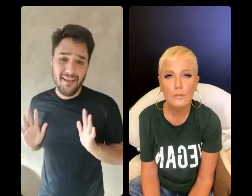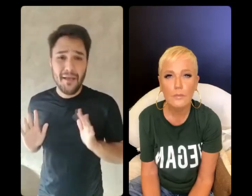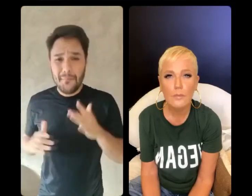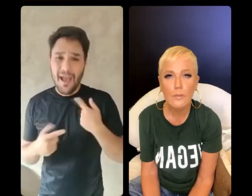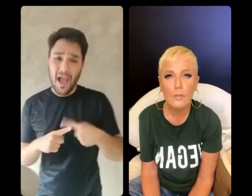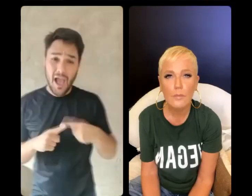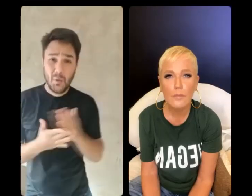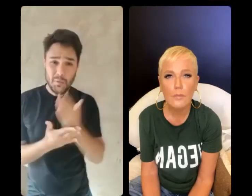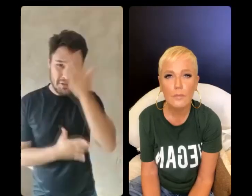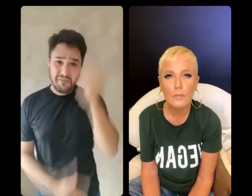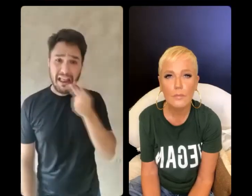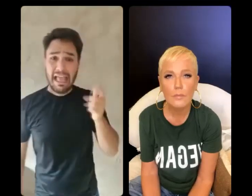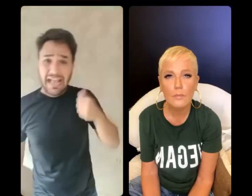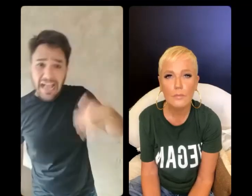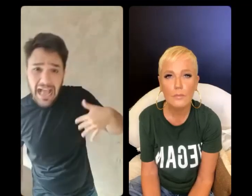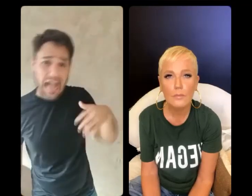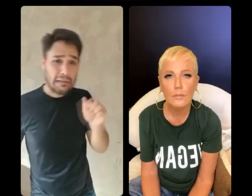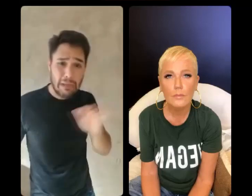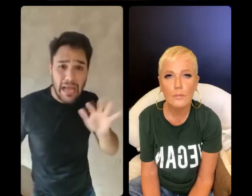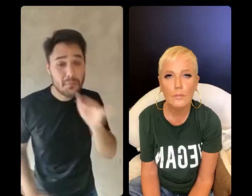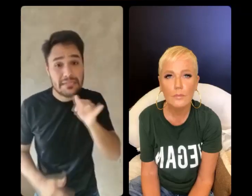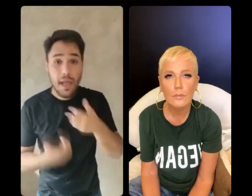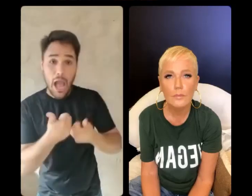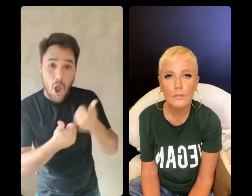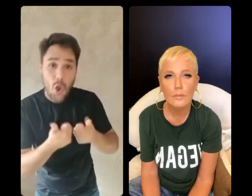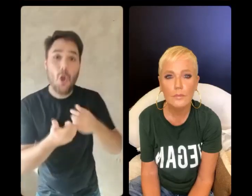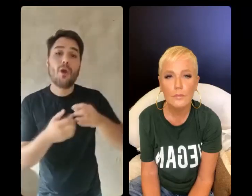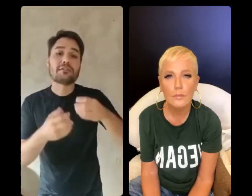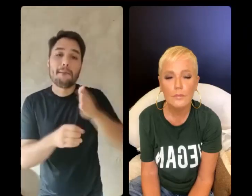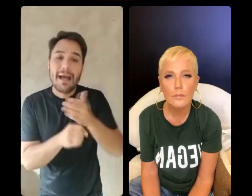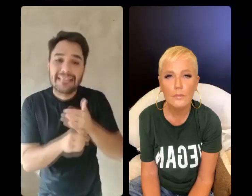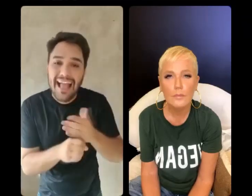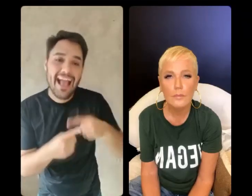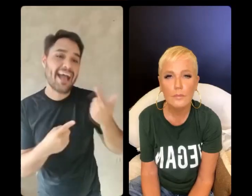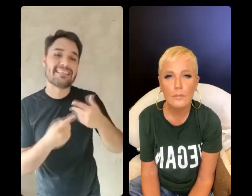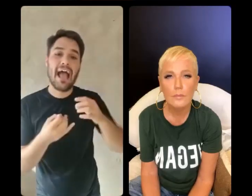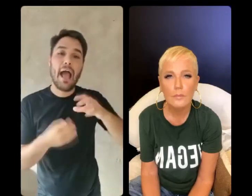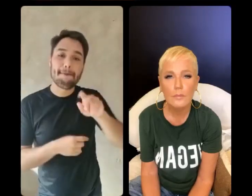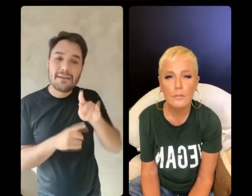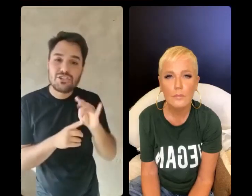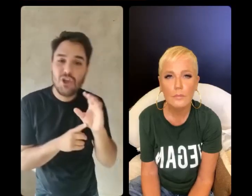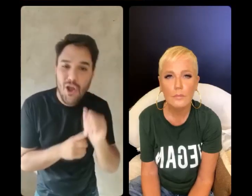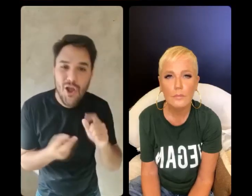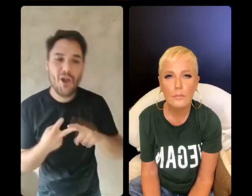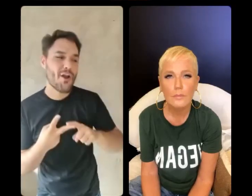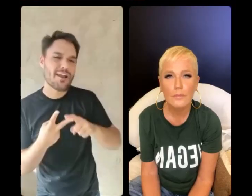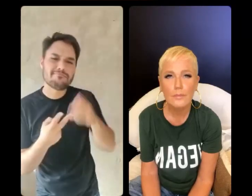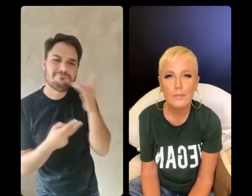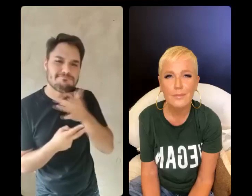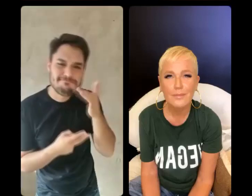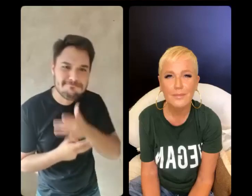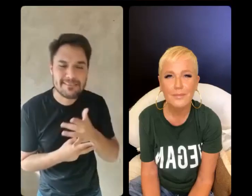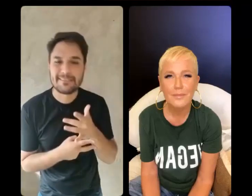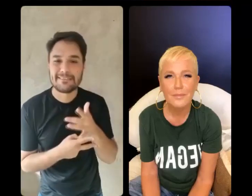só. É lógico que batata, arroz, feijão, mandioca, mandioquinha, hum, mandioquinha, que